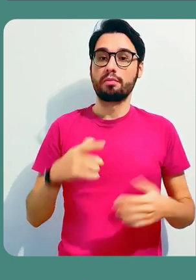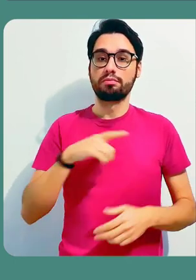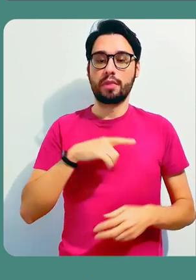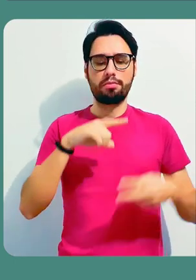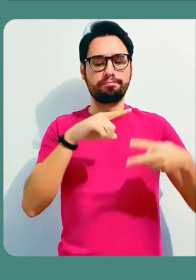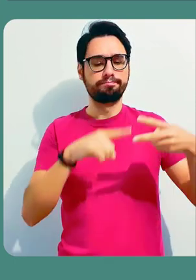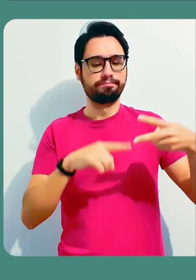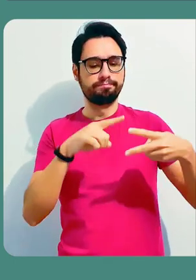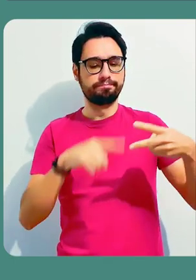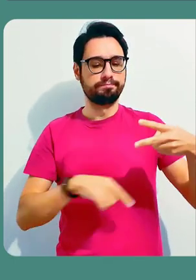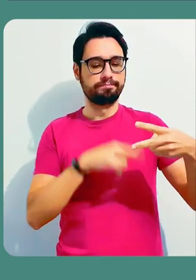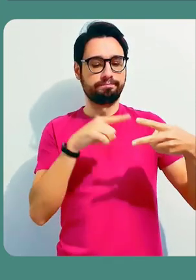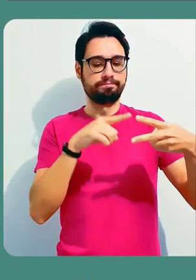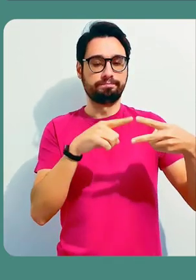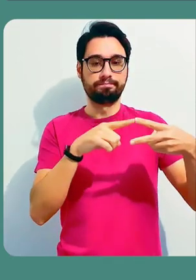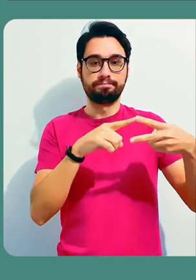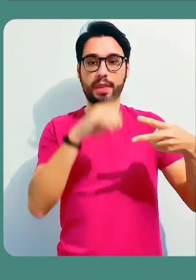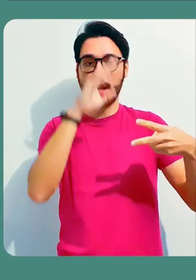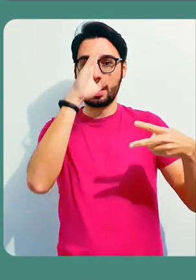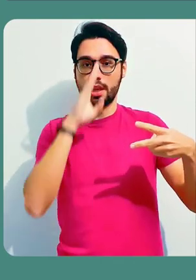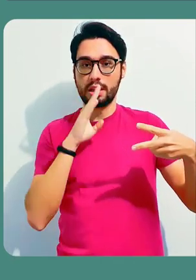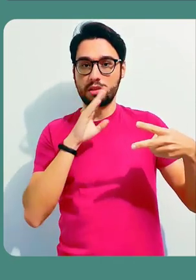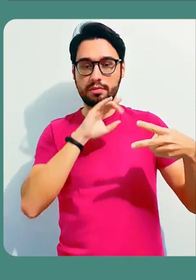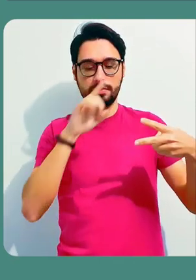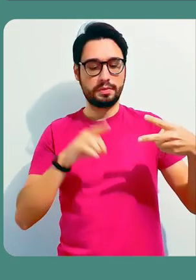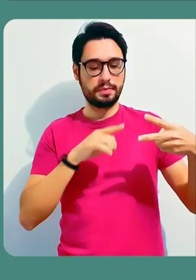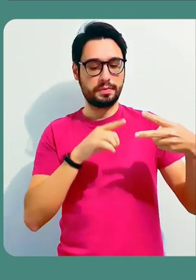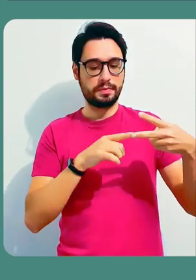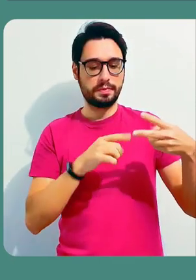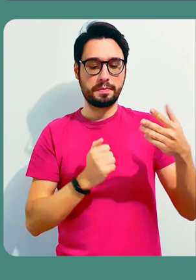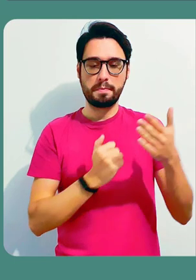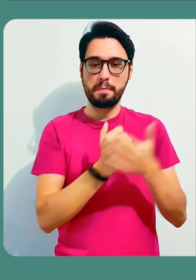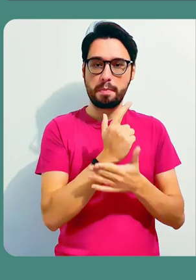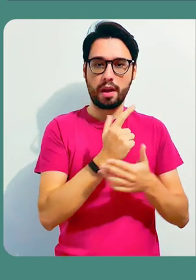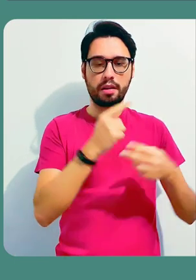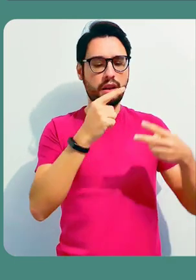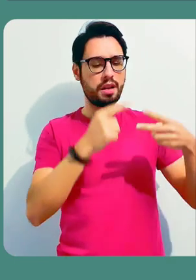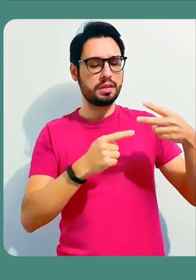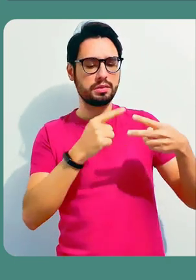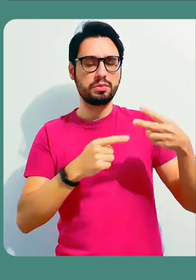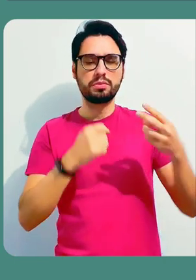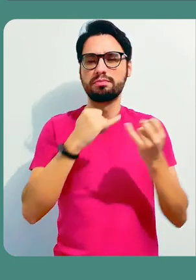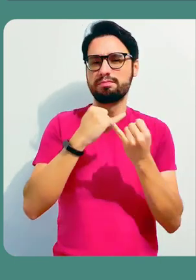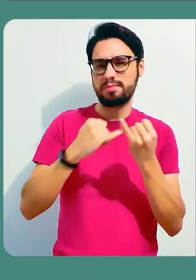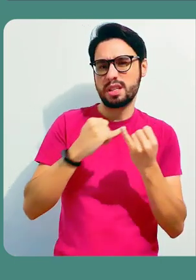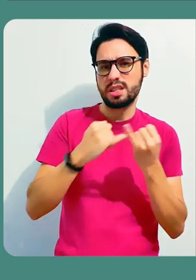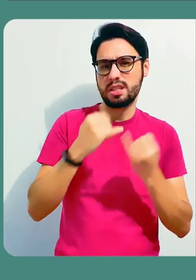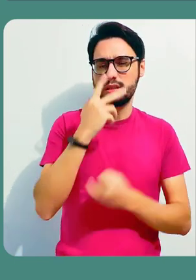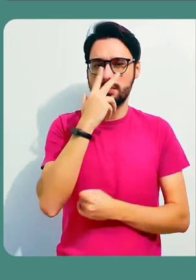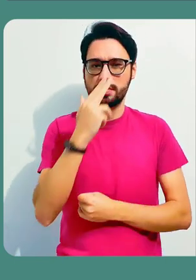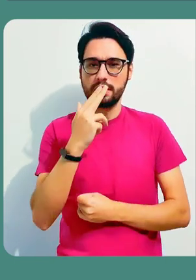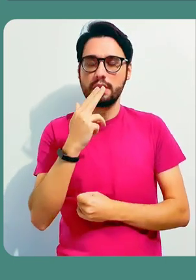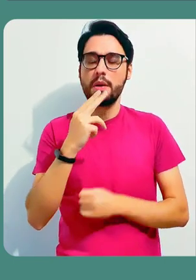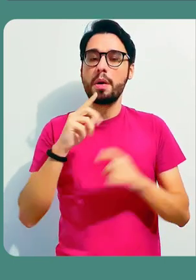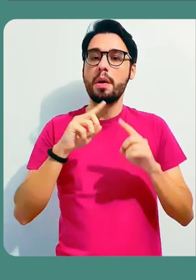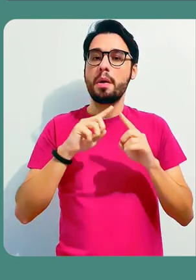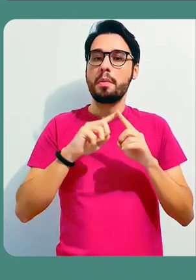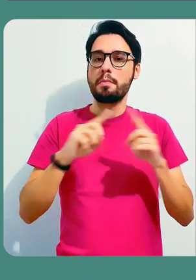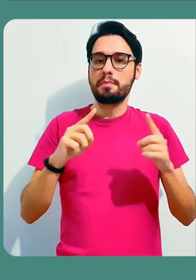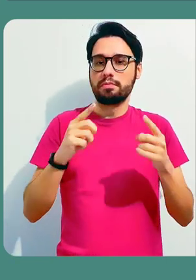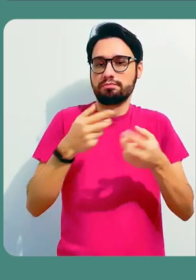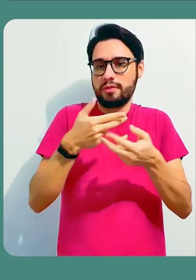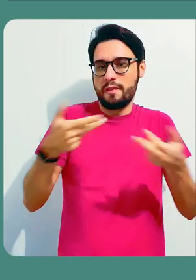criar um cadastro. O Padlet vai apresentar para vocês duas possibilidades, uma de uma conta gratuita e outra de uma conta